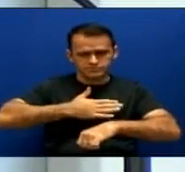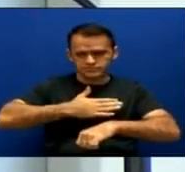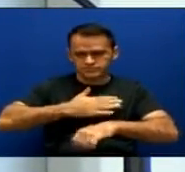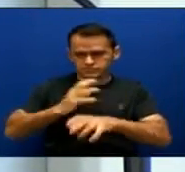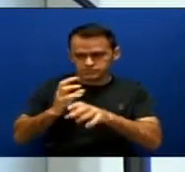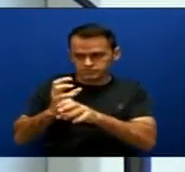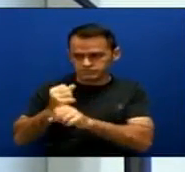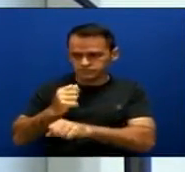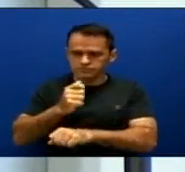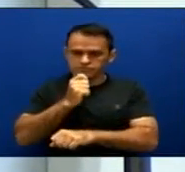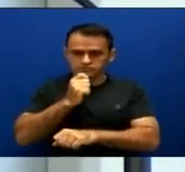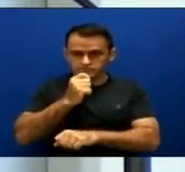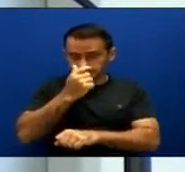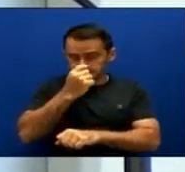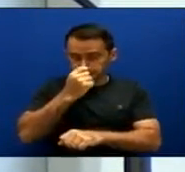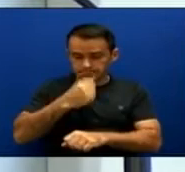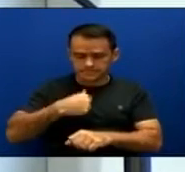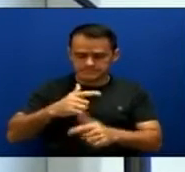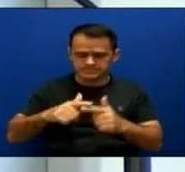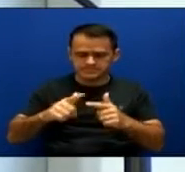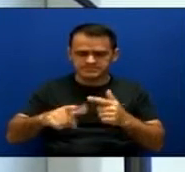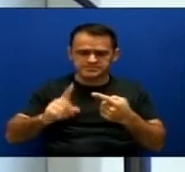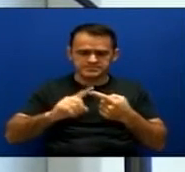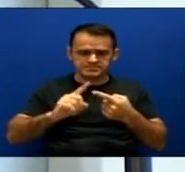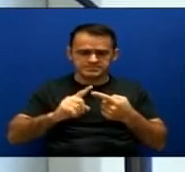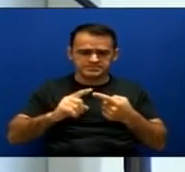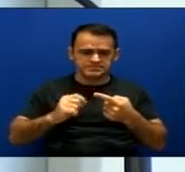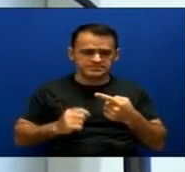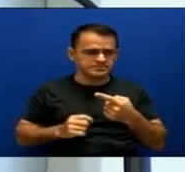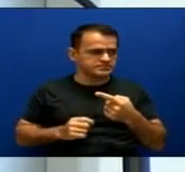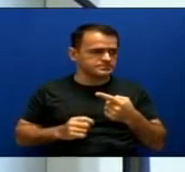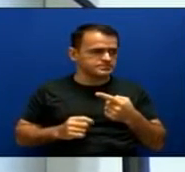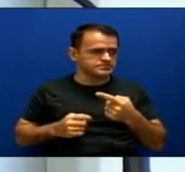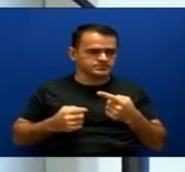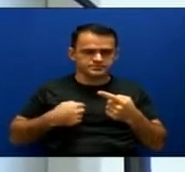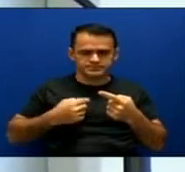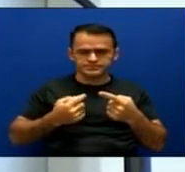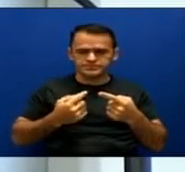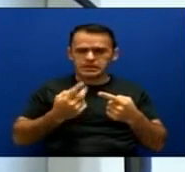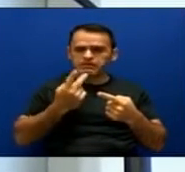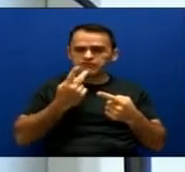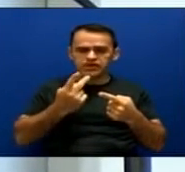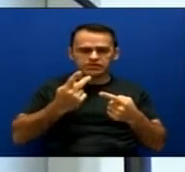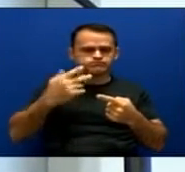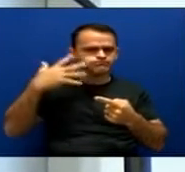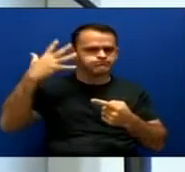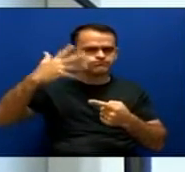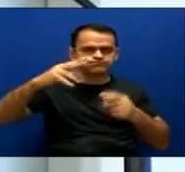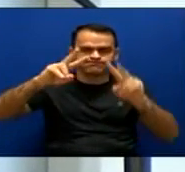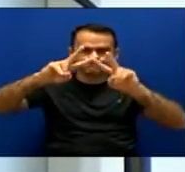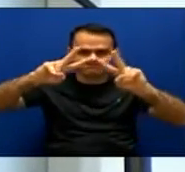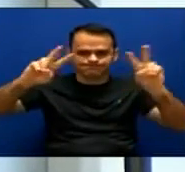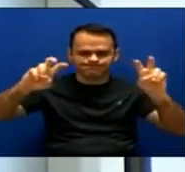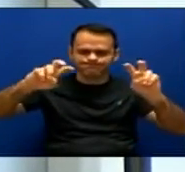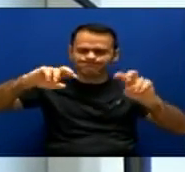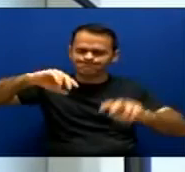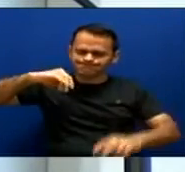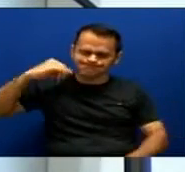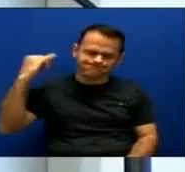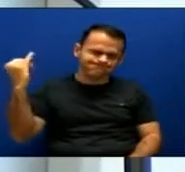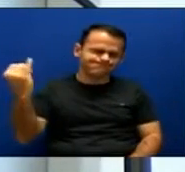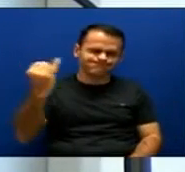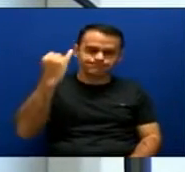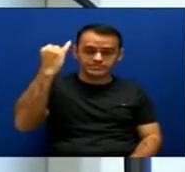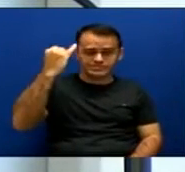sério, um em relação a falar um assunto tão essencial, um